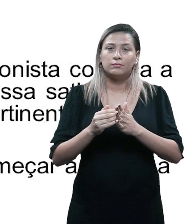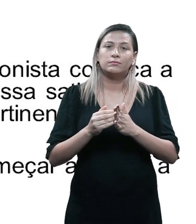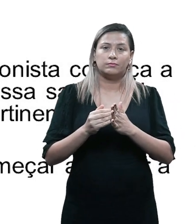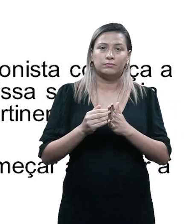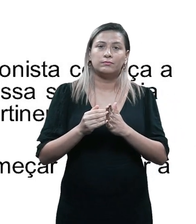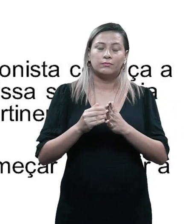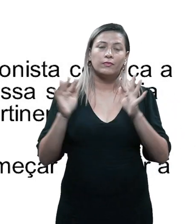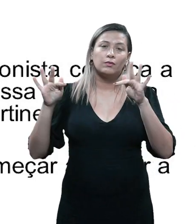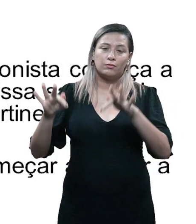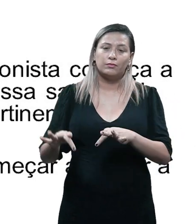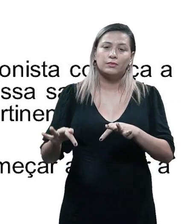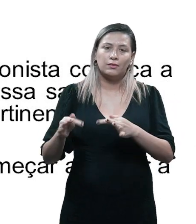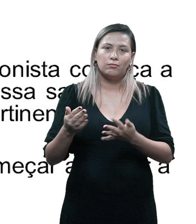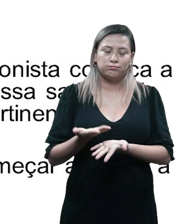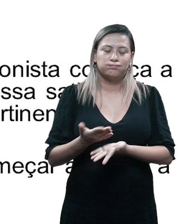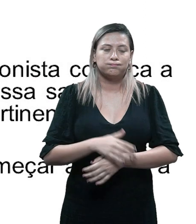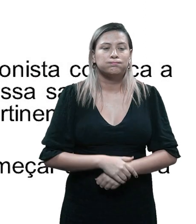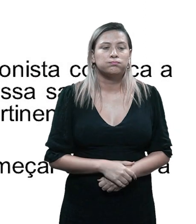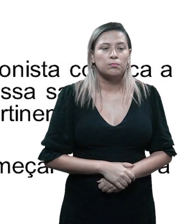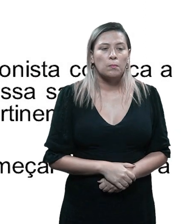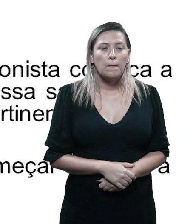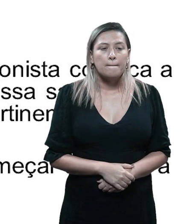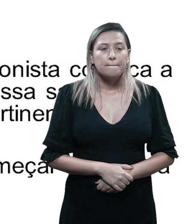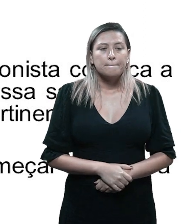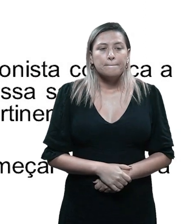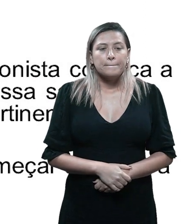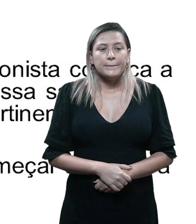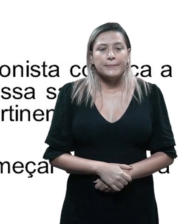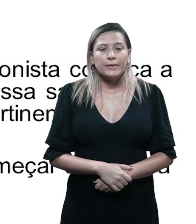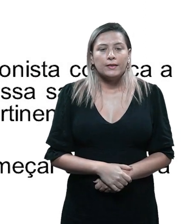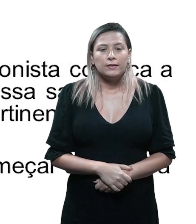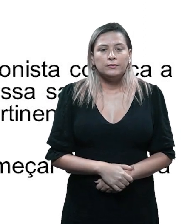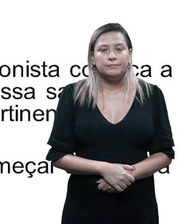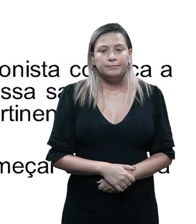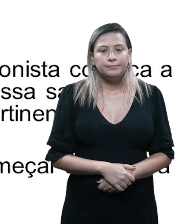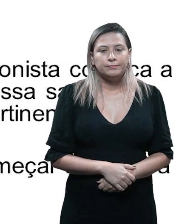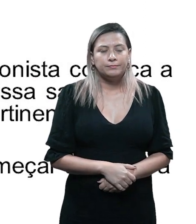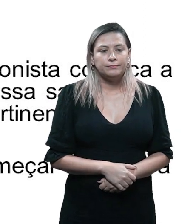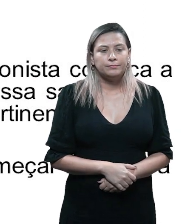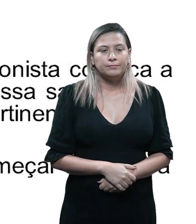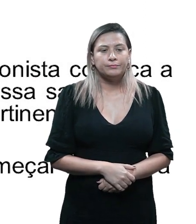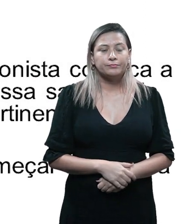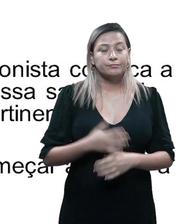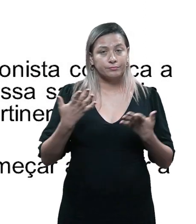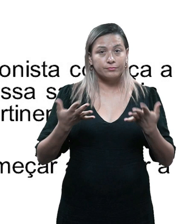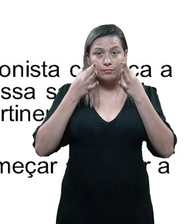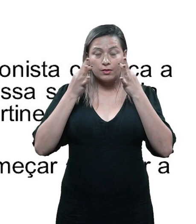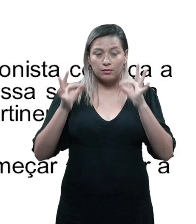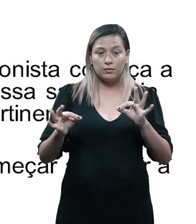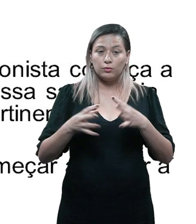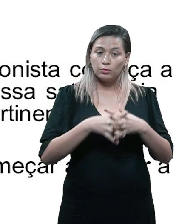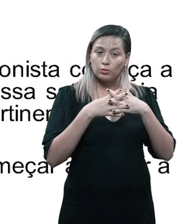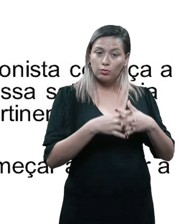cena final de Thelma e Louise. Certo? Então, fiquem muito atentos que